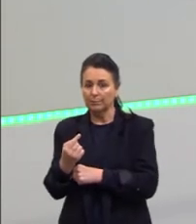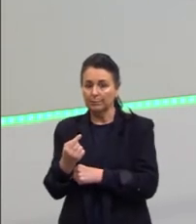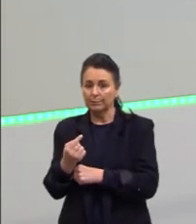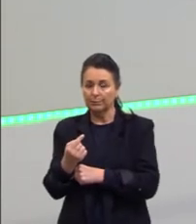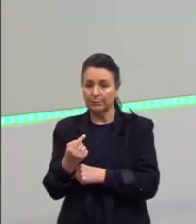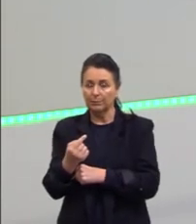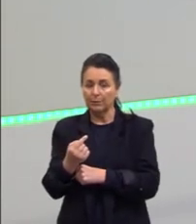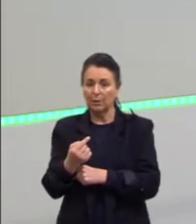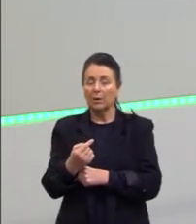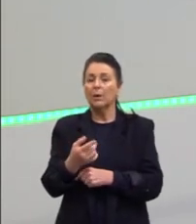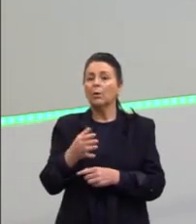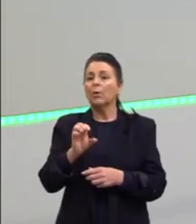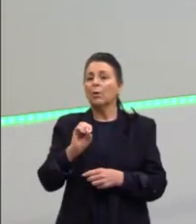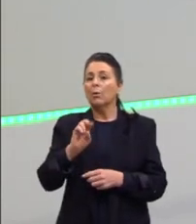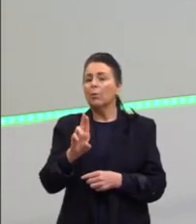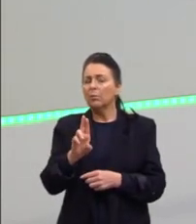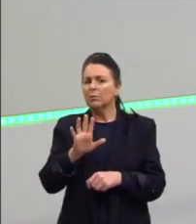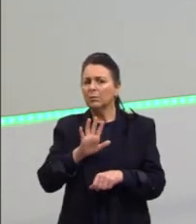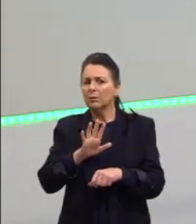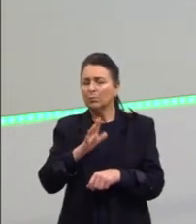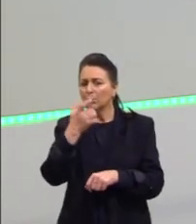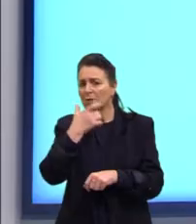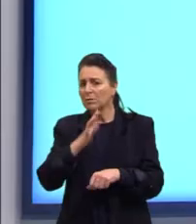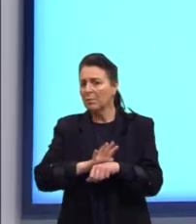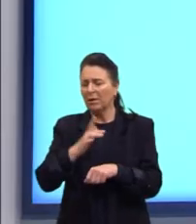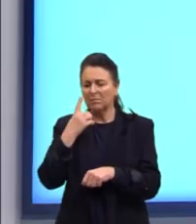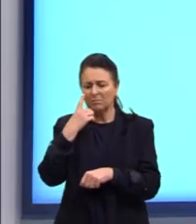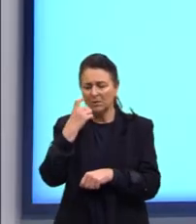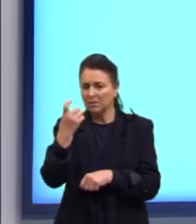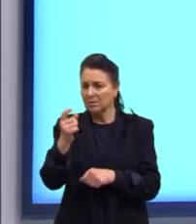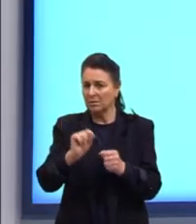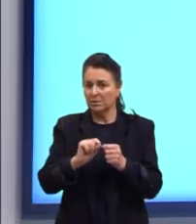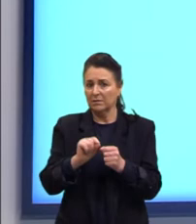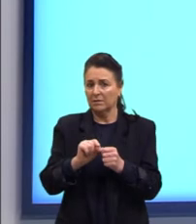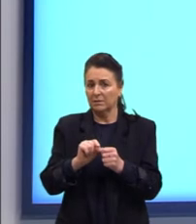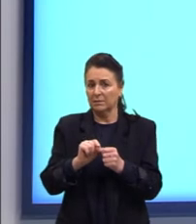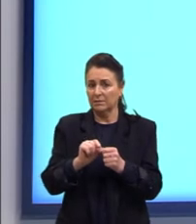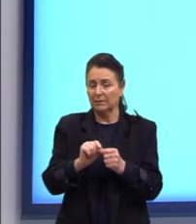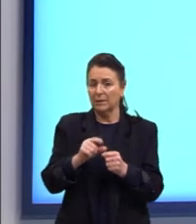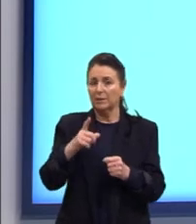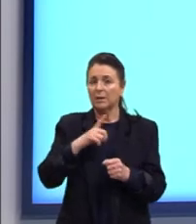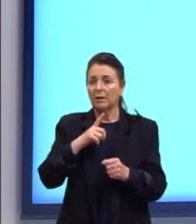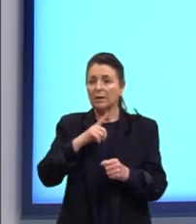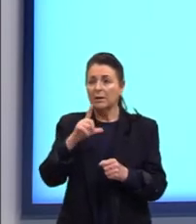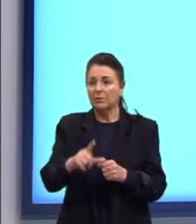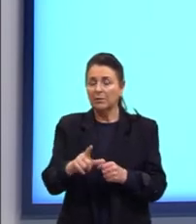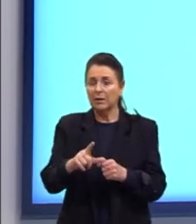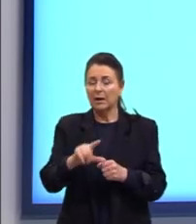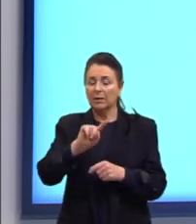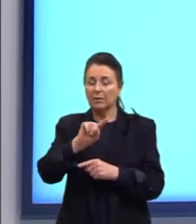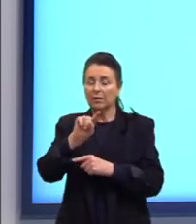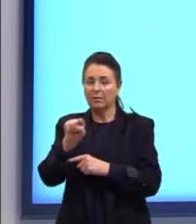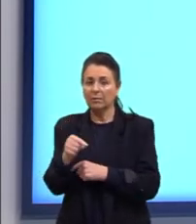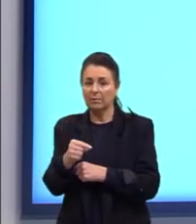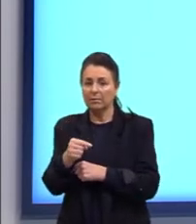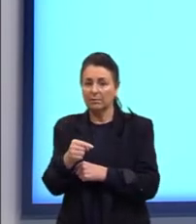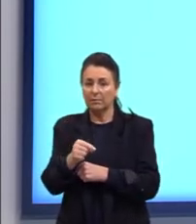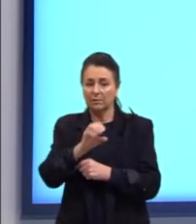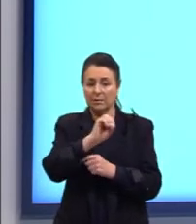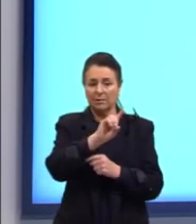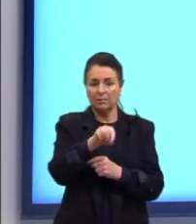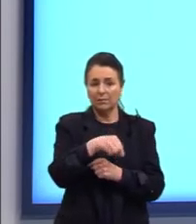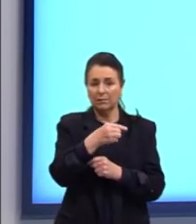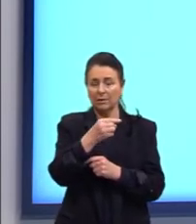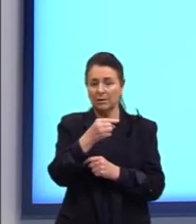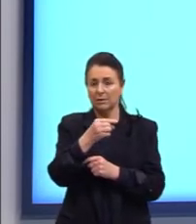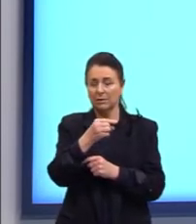que nós julgarmos, né, mais interessante no momento. Nesse caso aqui, nós vamos deixar em número decimal. Então, 0,8